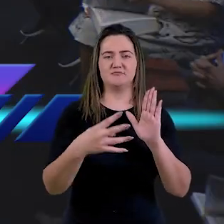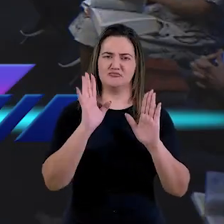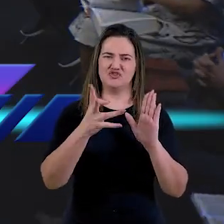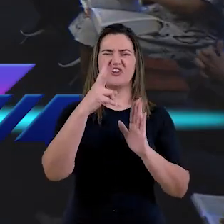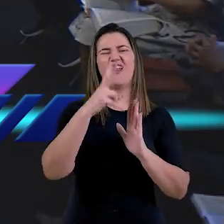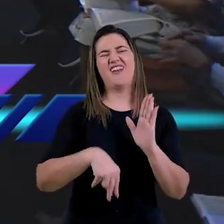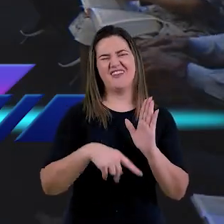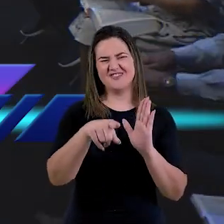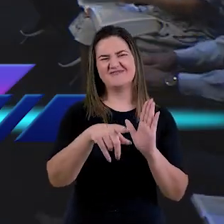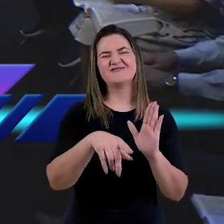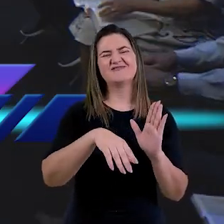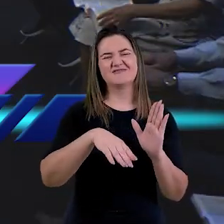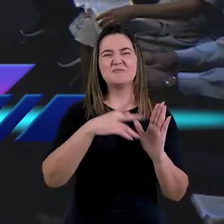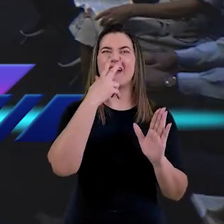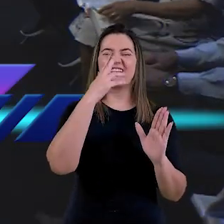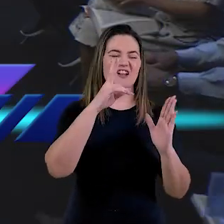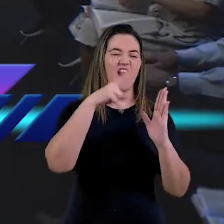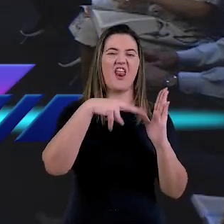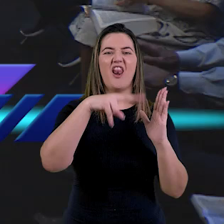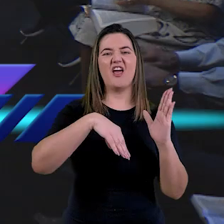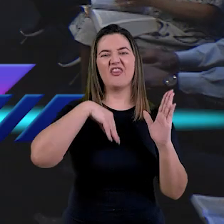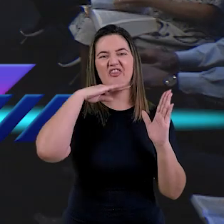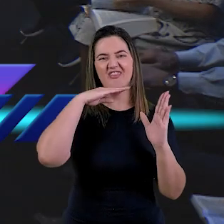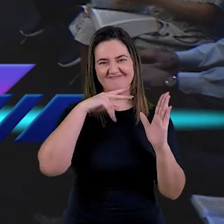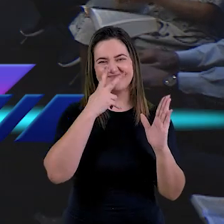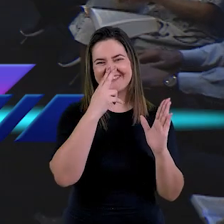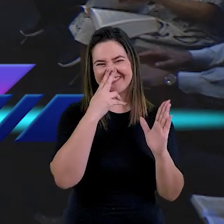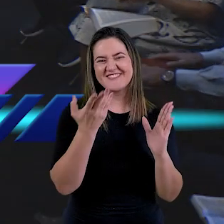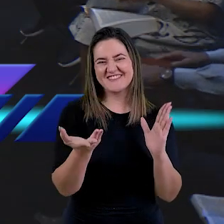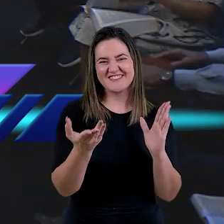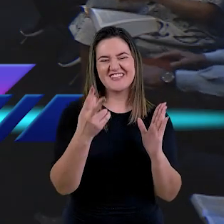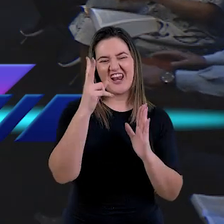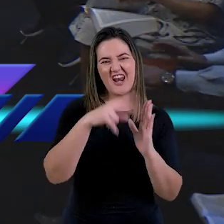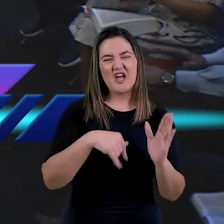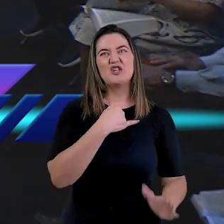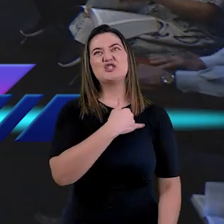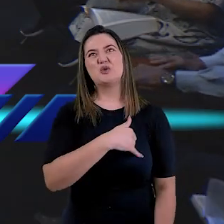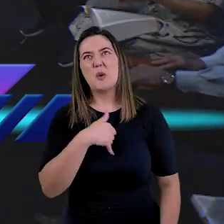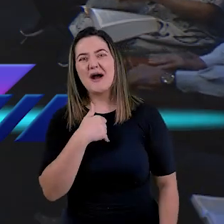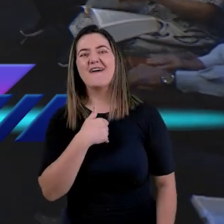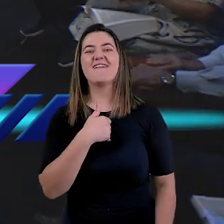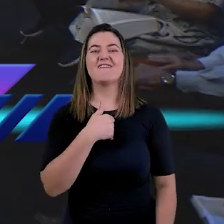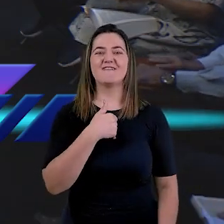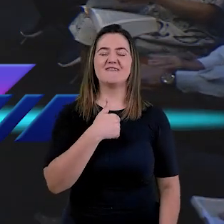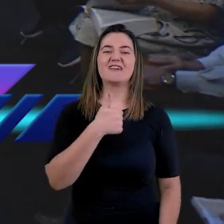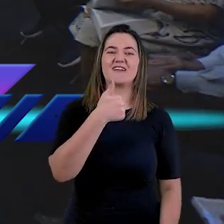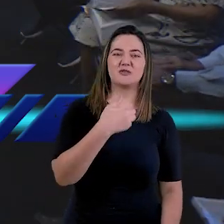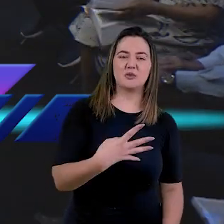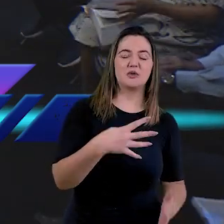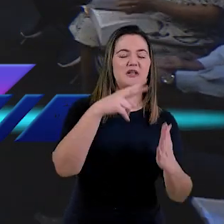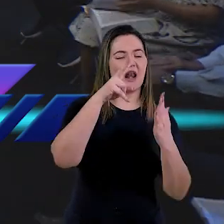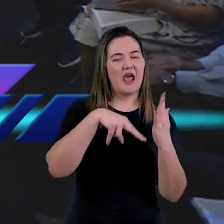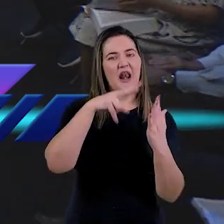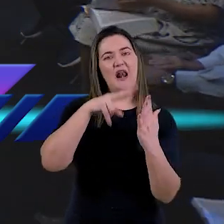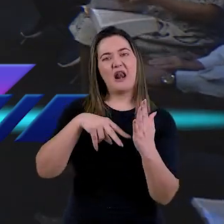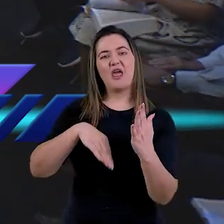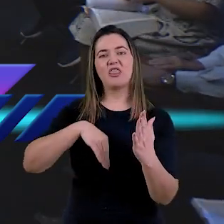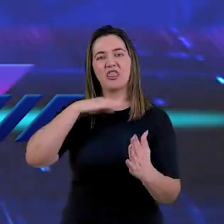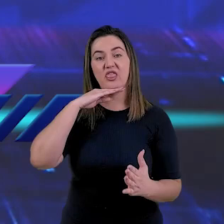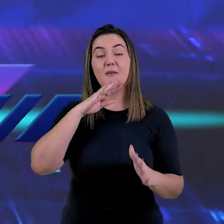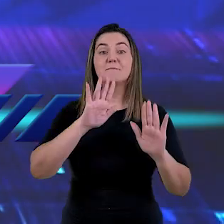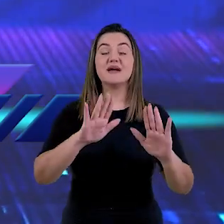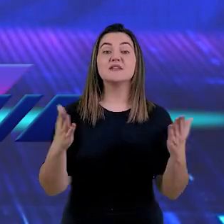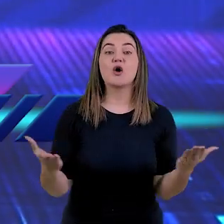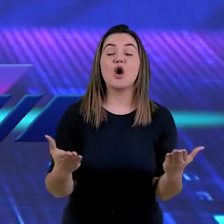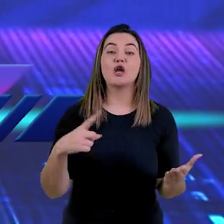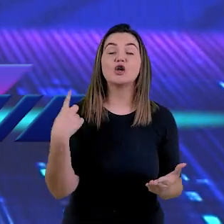Você já leu esse versículo várias vezes, já estudou esta passagem, já refletiu, mas eu quero agora